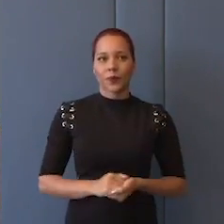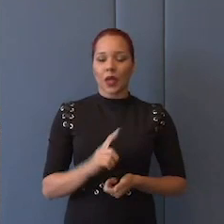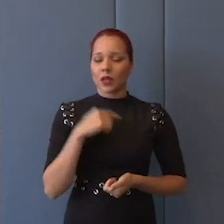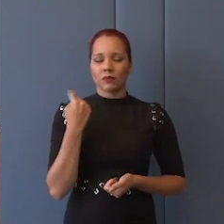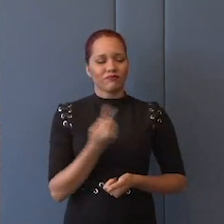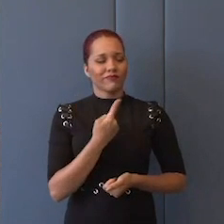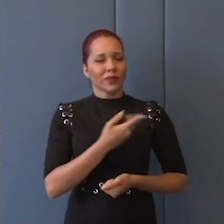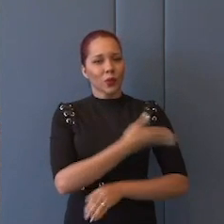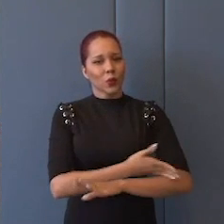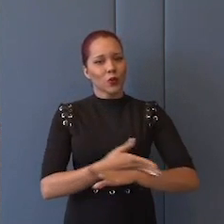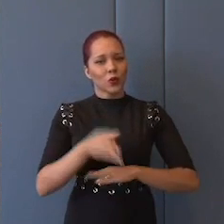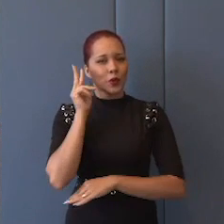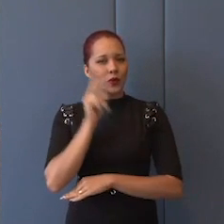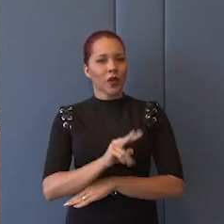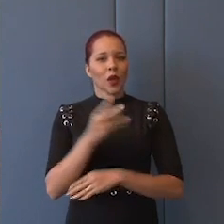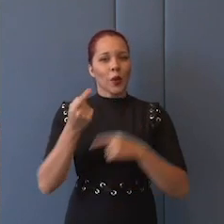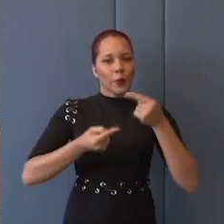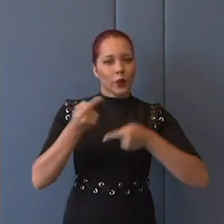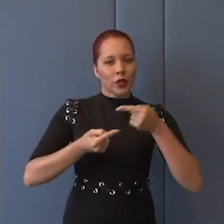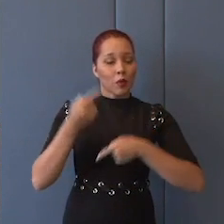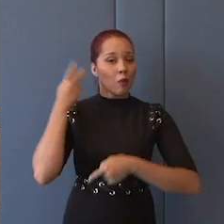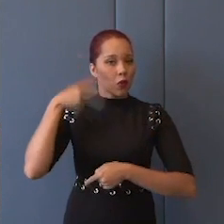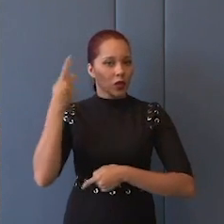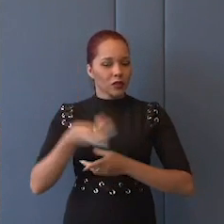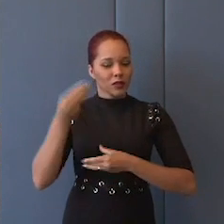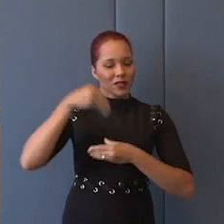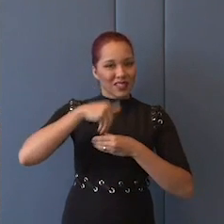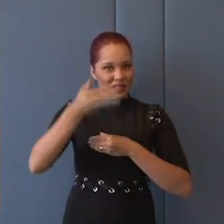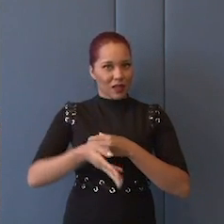a ver política externa como uma coleção de posições.